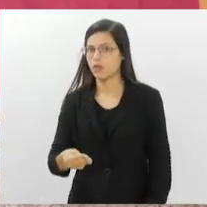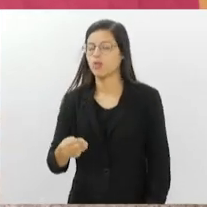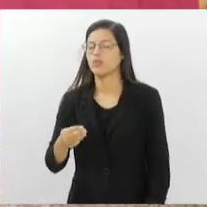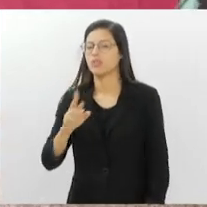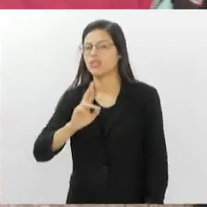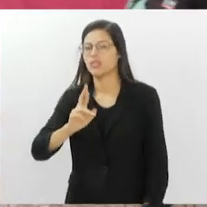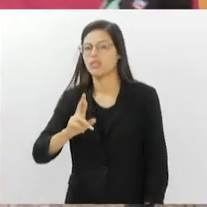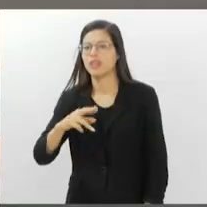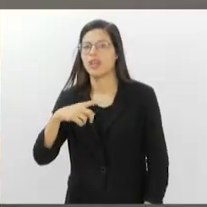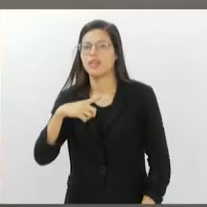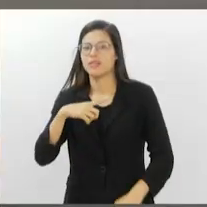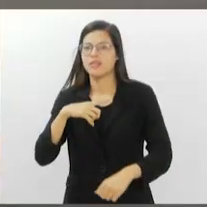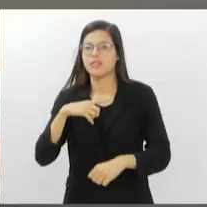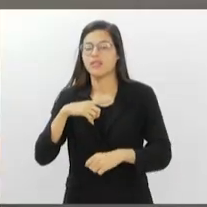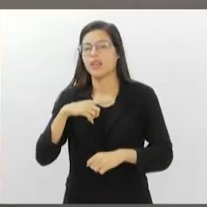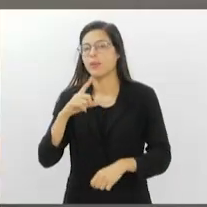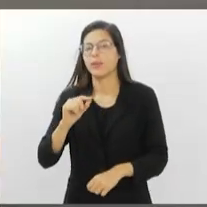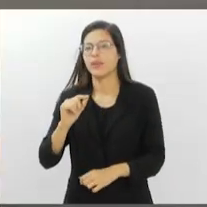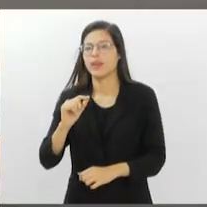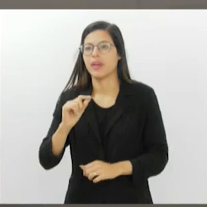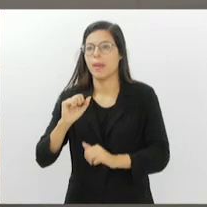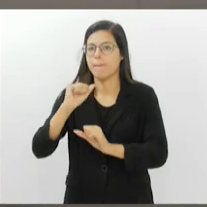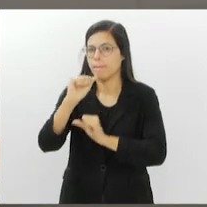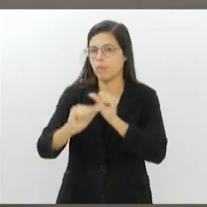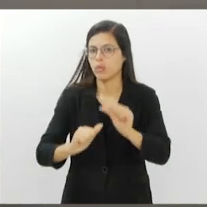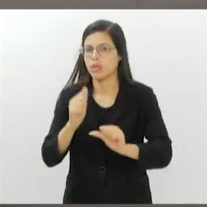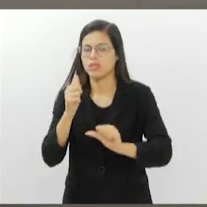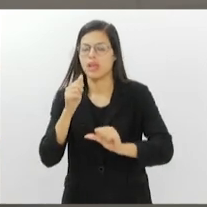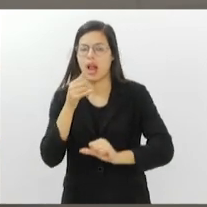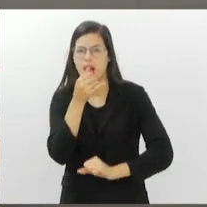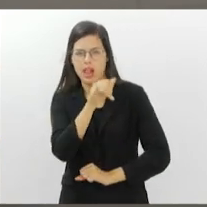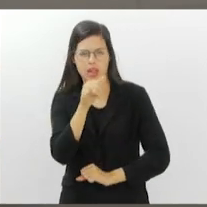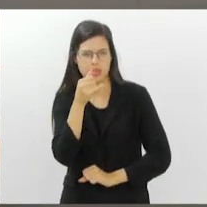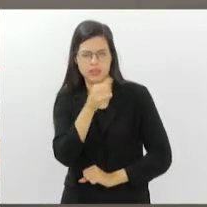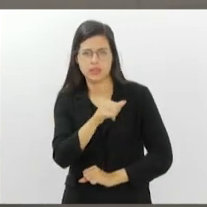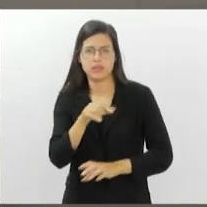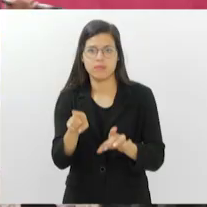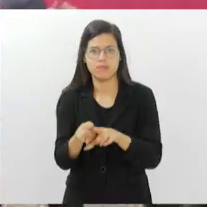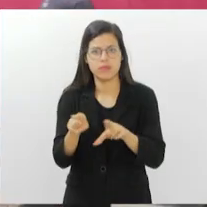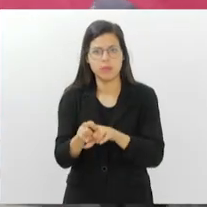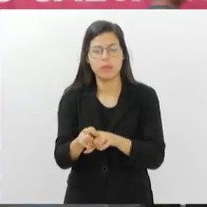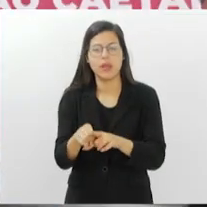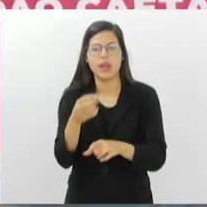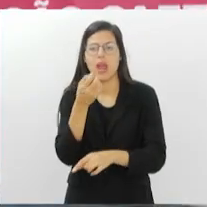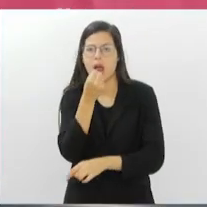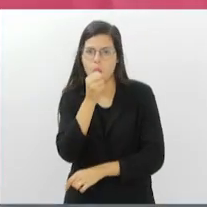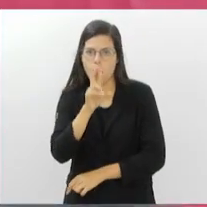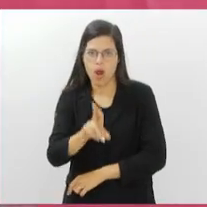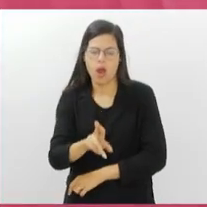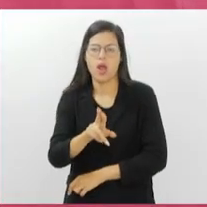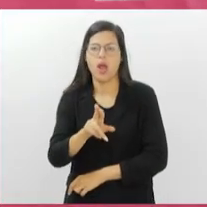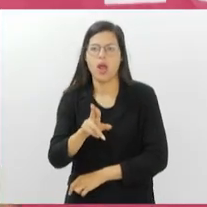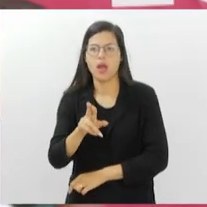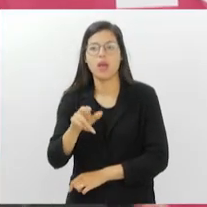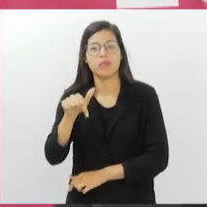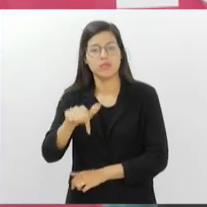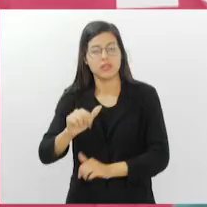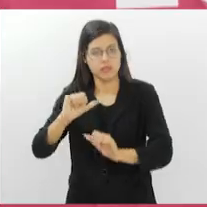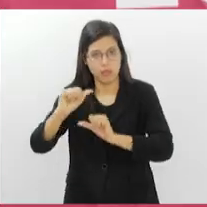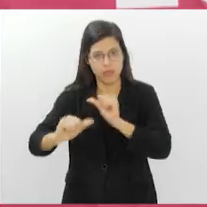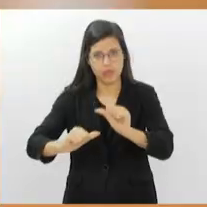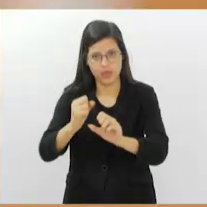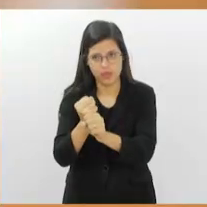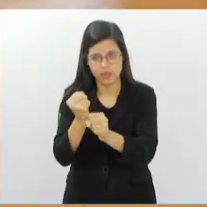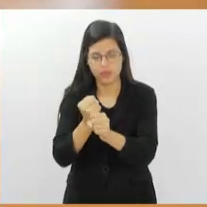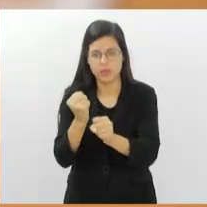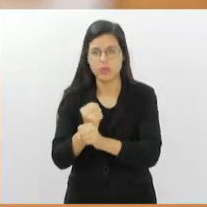outros itens, a renovação da parte elétrica do teatro e do sistema de ar-condicionado. A restauração do João Caetano faz